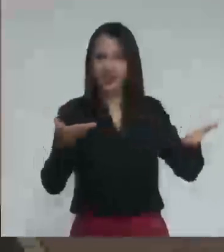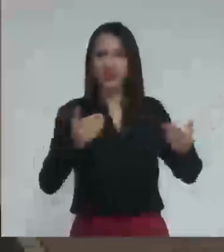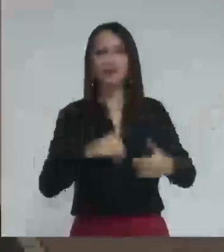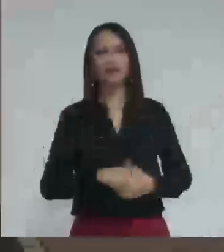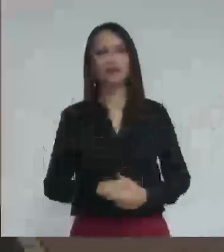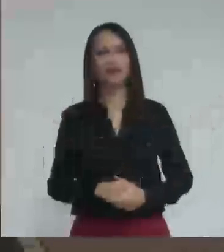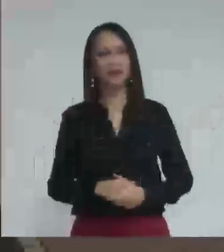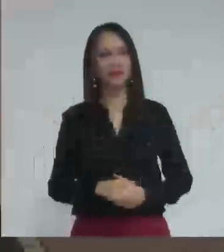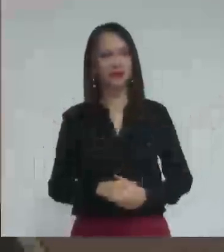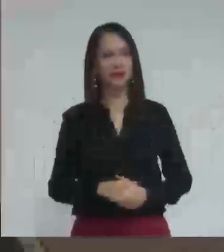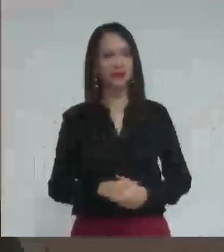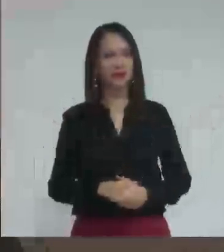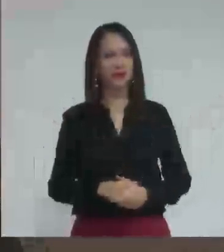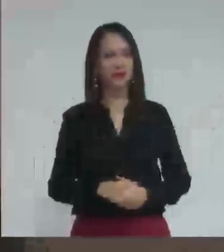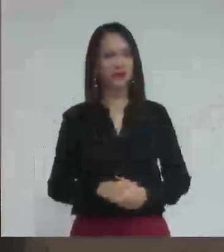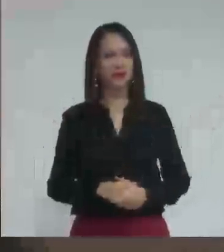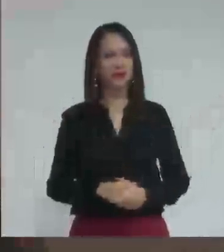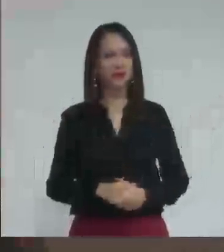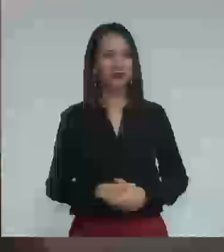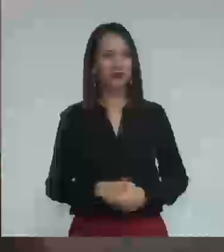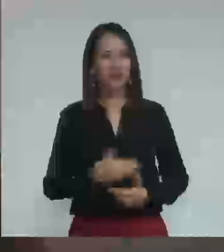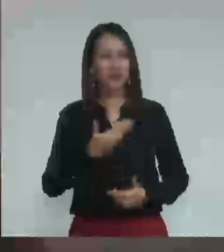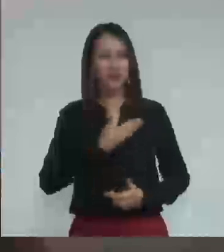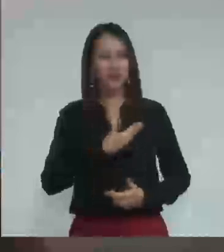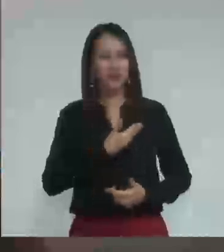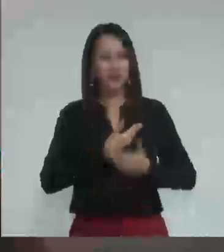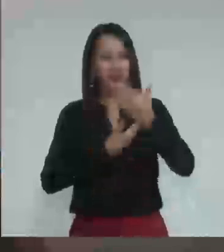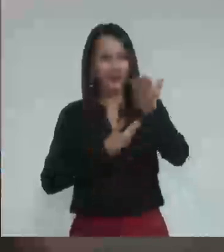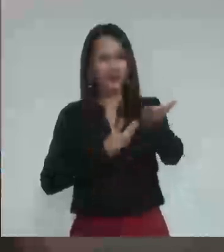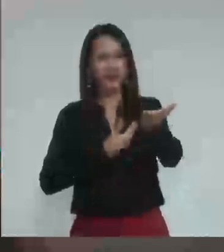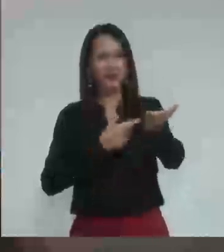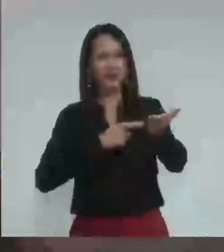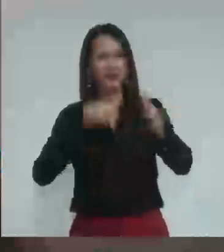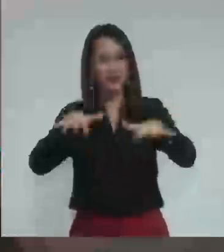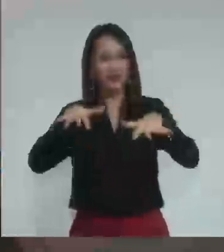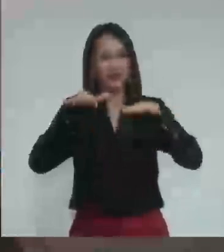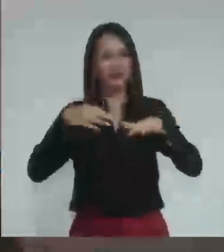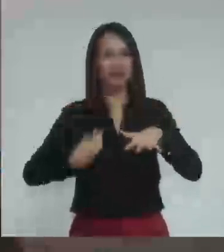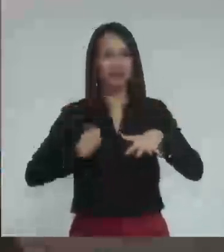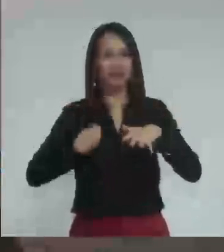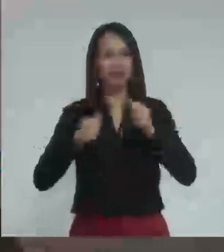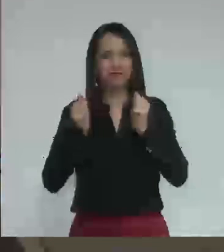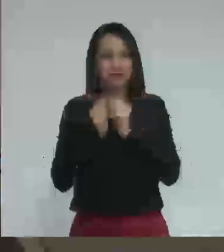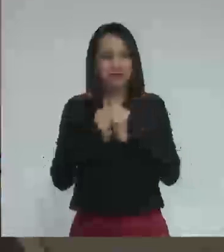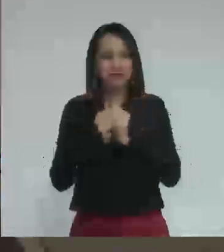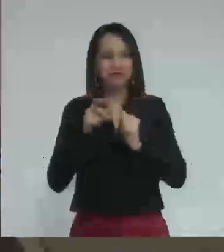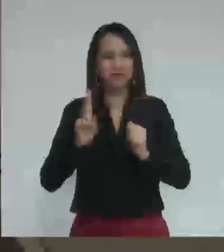Corembuga, amigo de sempre da comunidade, das comunidades,